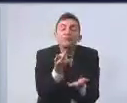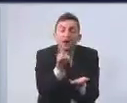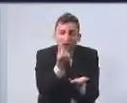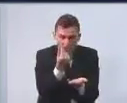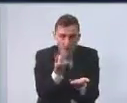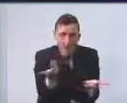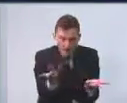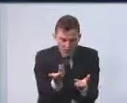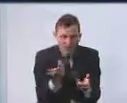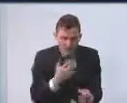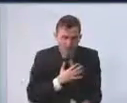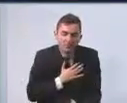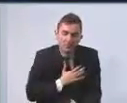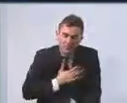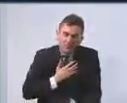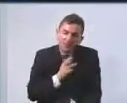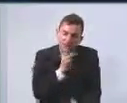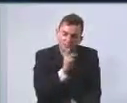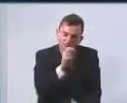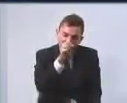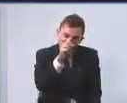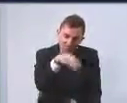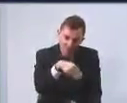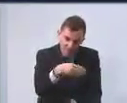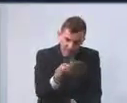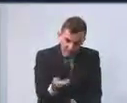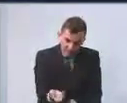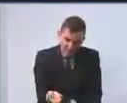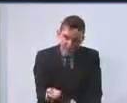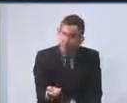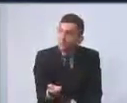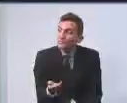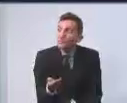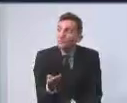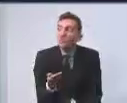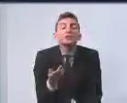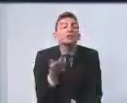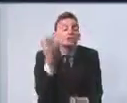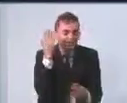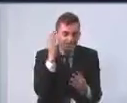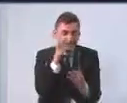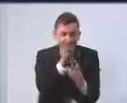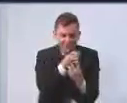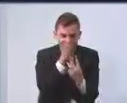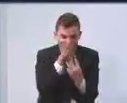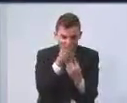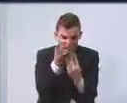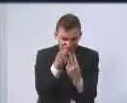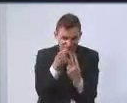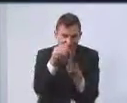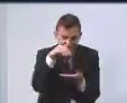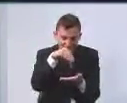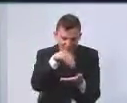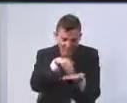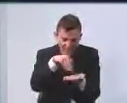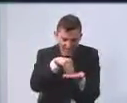lhe responderei a questão. na subdivisão que eu expliquei, a gente,